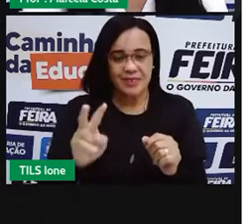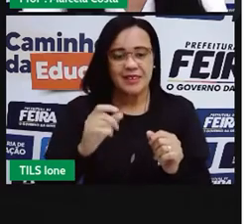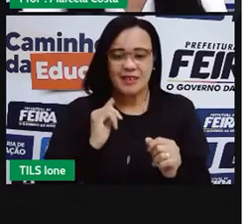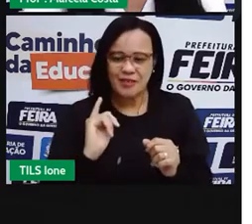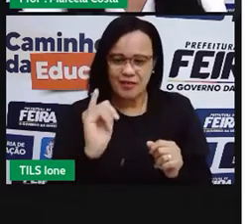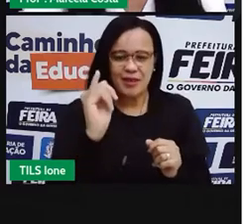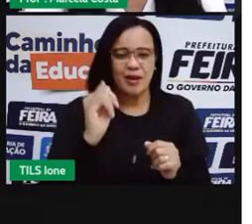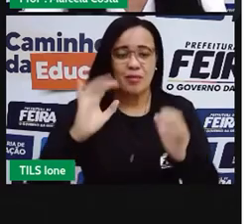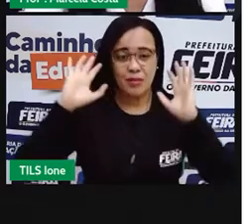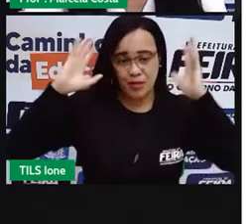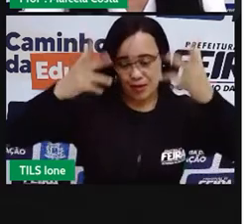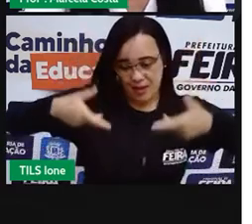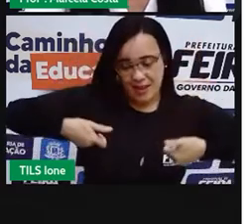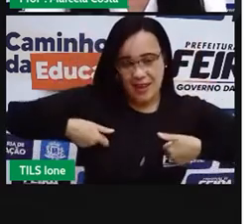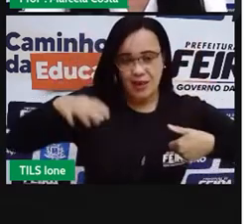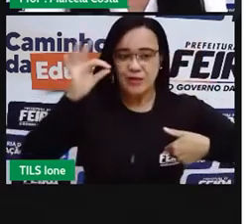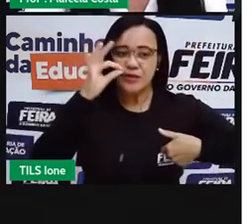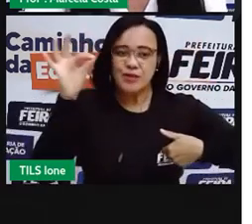rato.